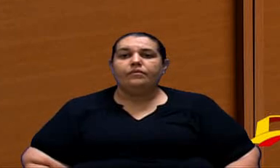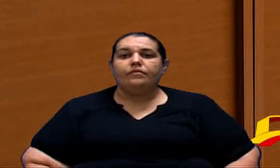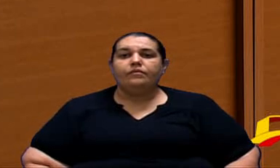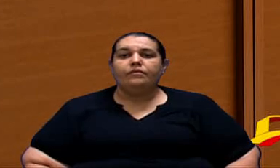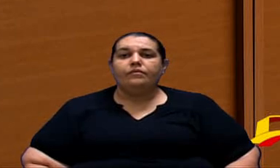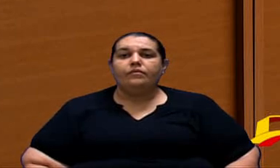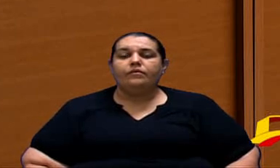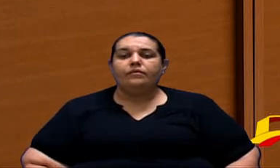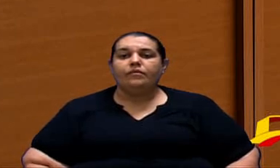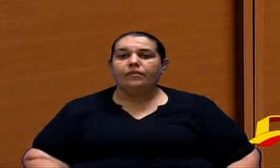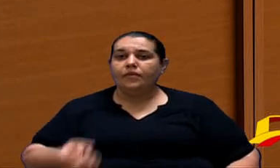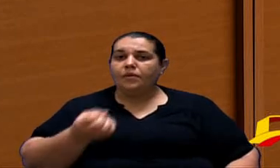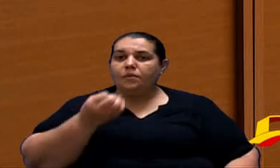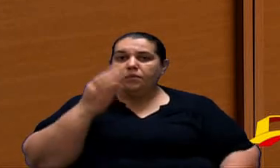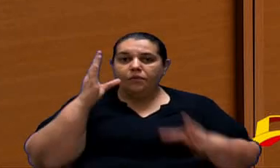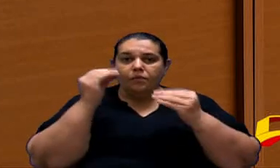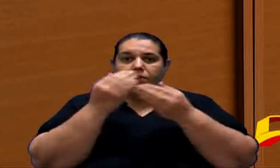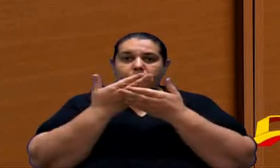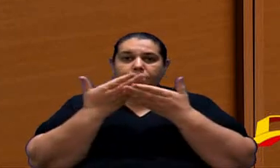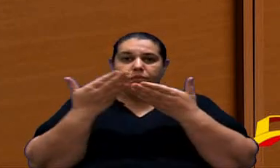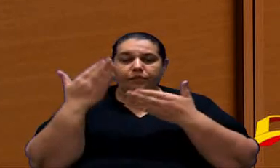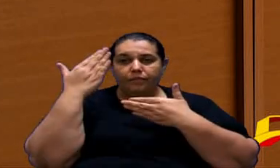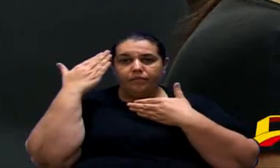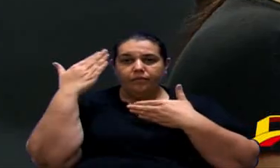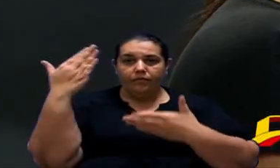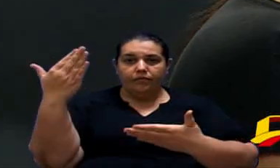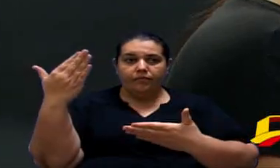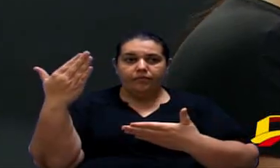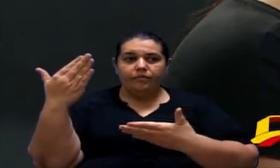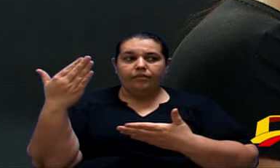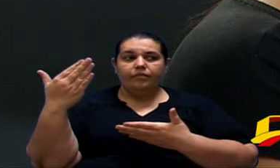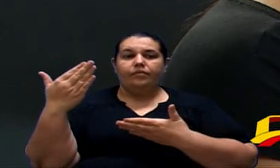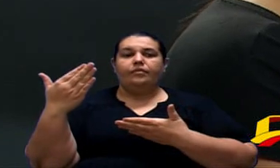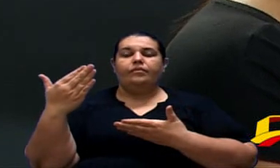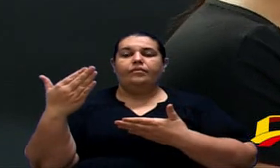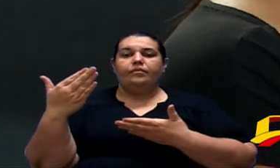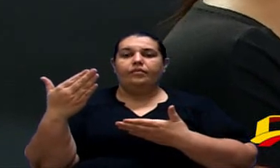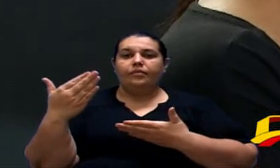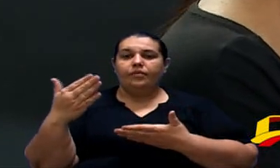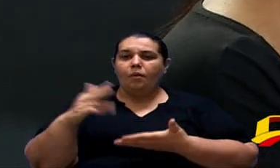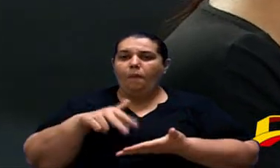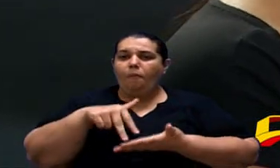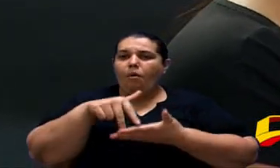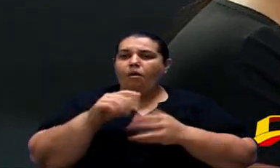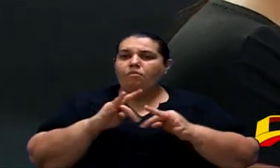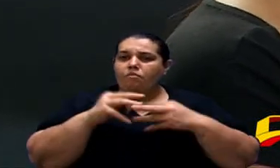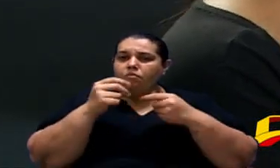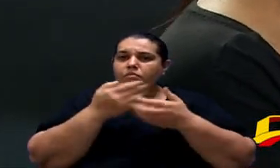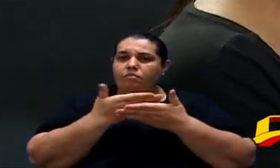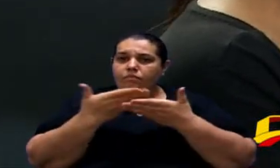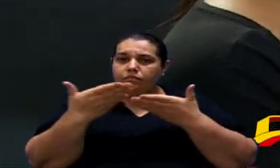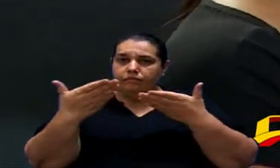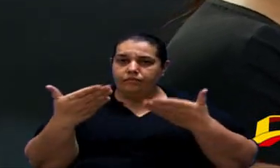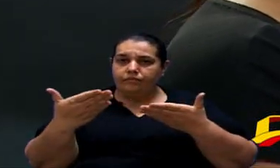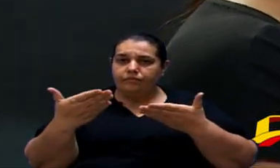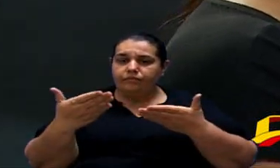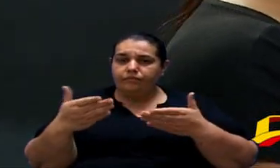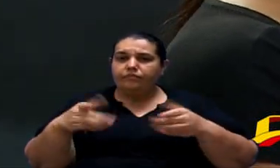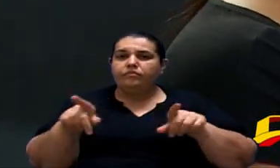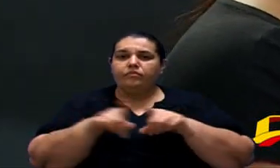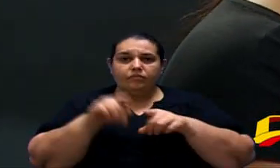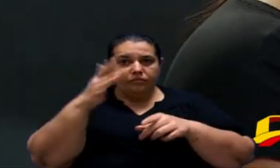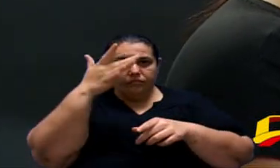boa noite a todos queria agradecer o apoio de todos que está a nossa